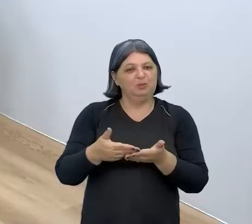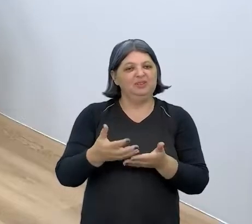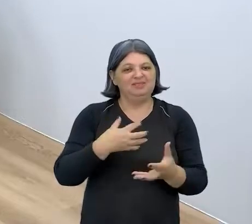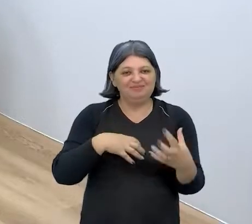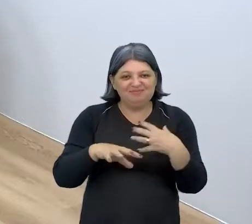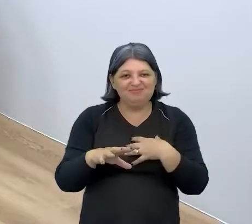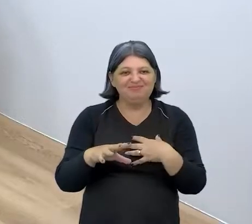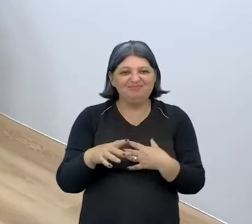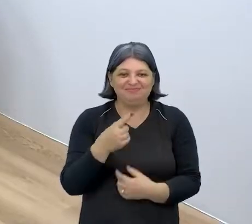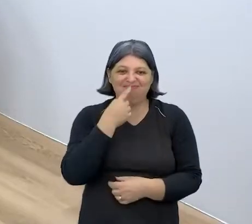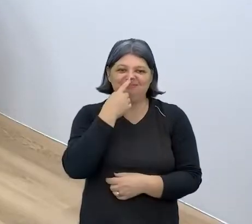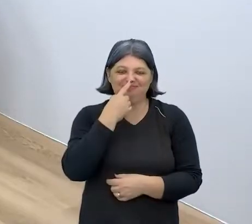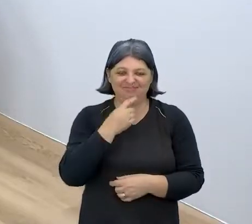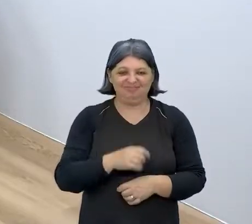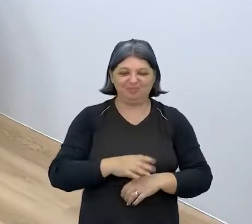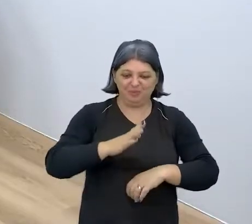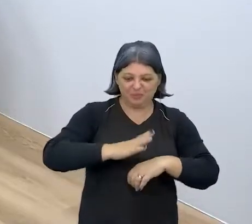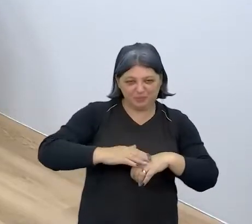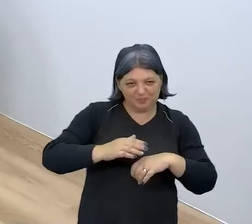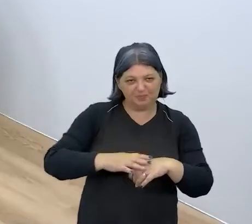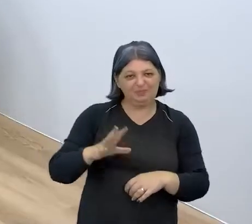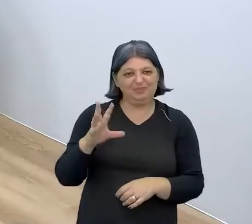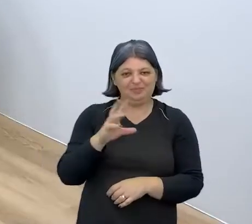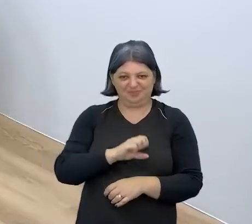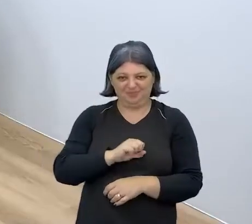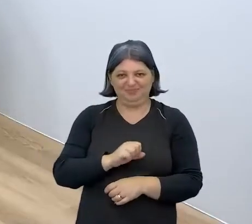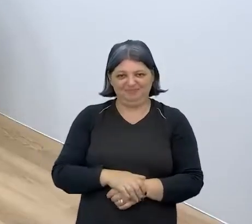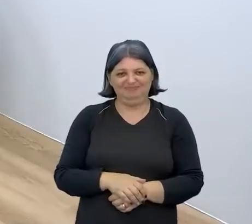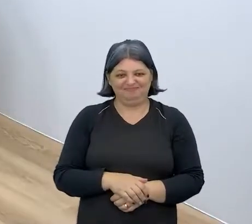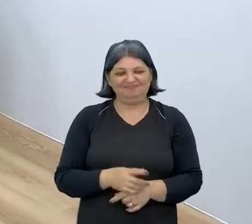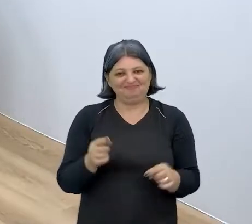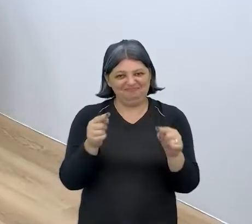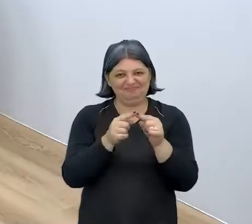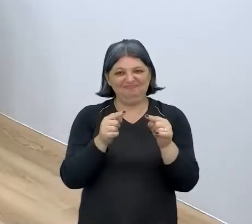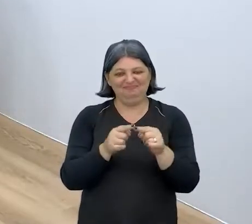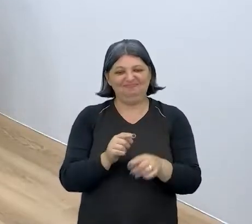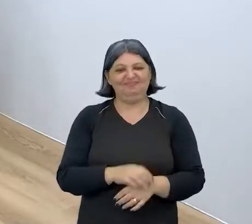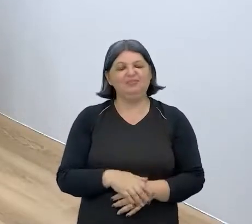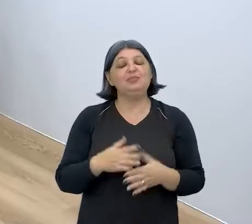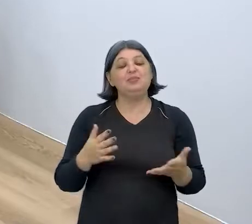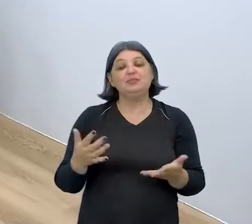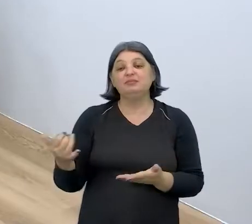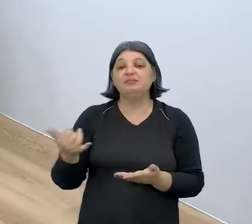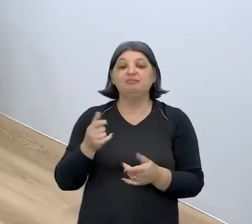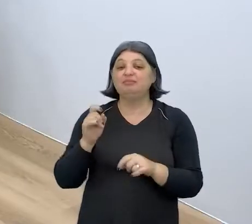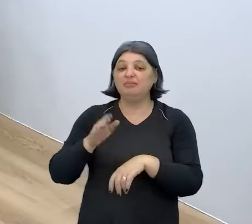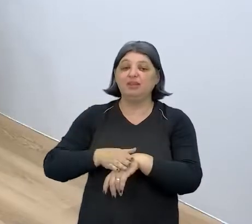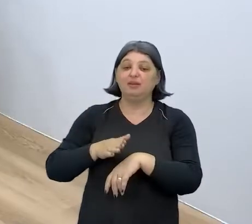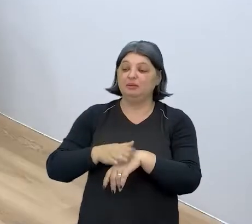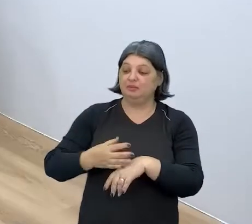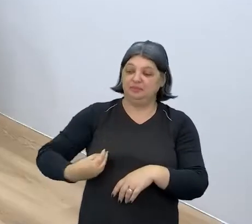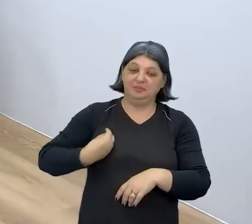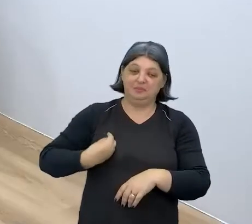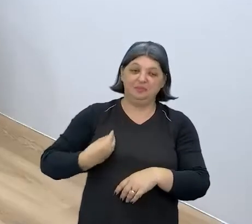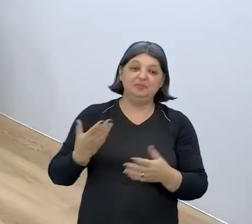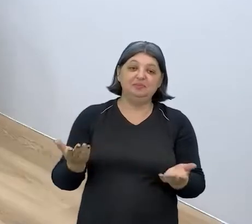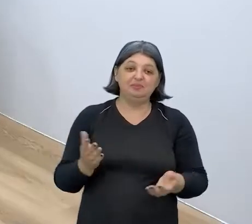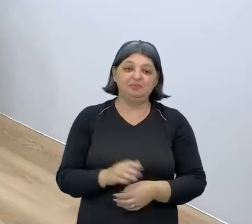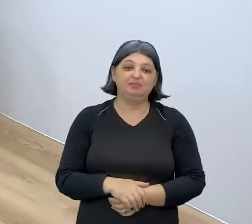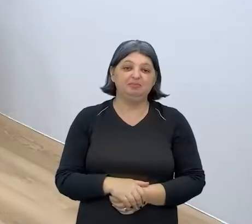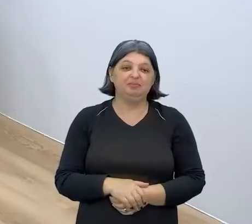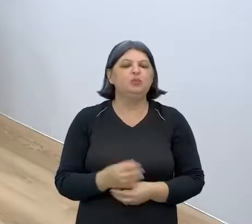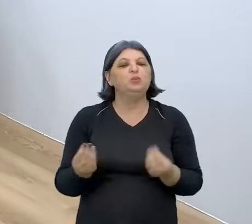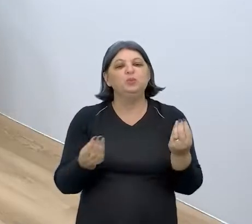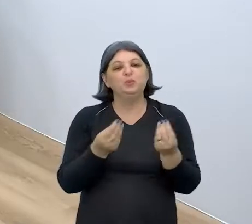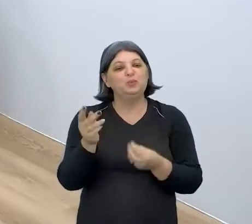desvincular, né? Educação, amor, afeto, afetividade, não tem jeito. Legal. Fala pra mim o que você faz da vida. Como que é